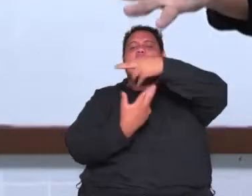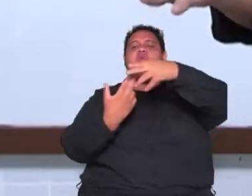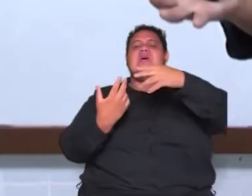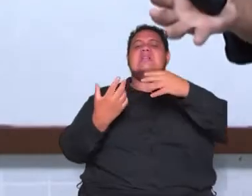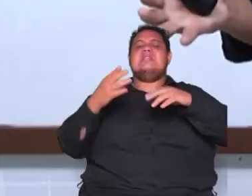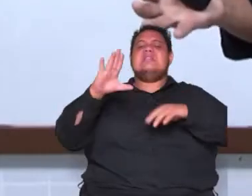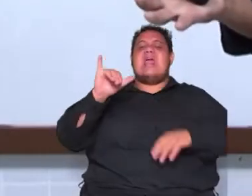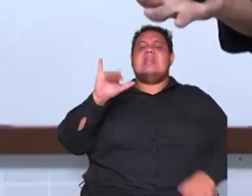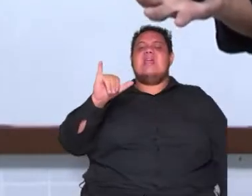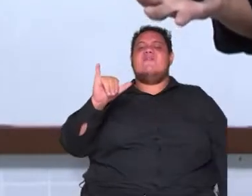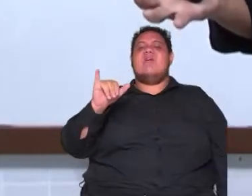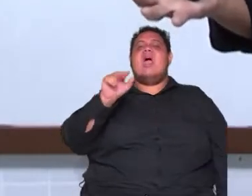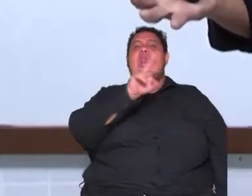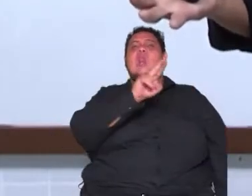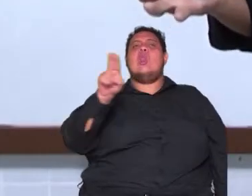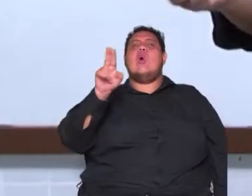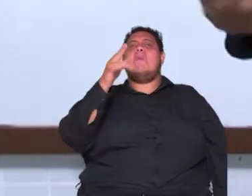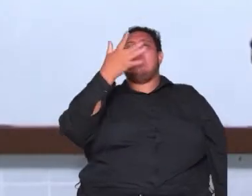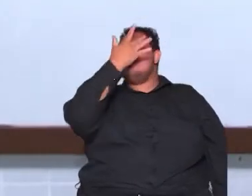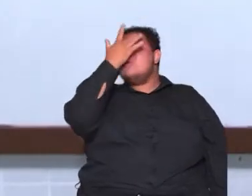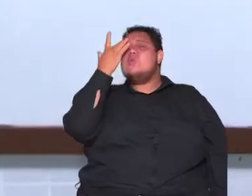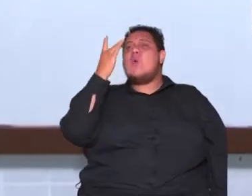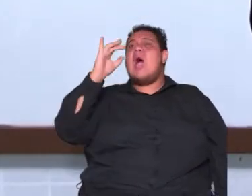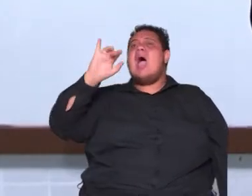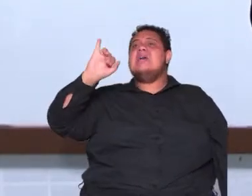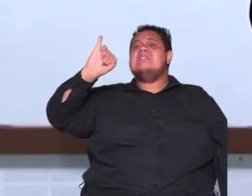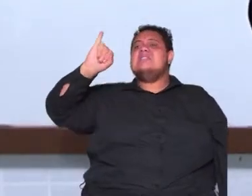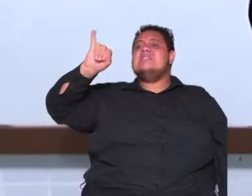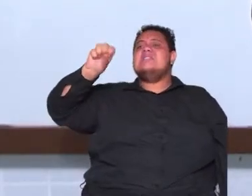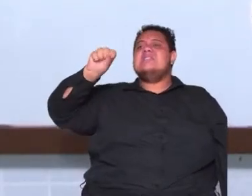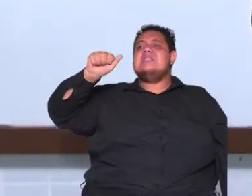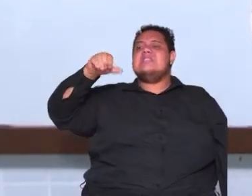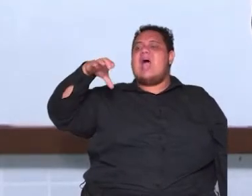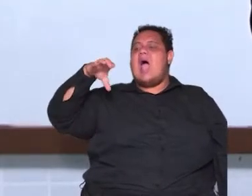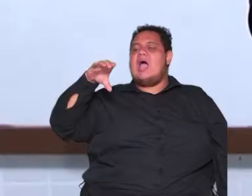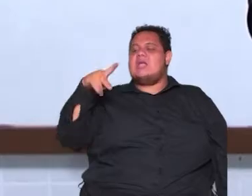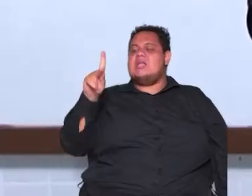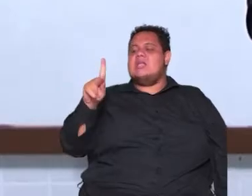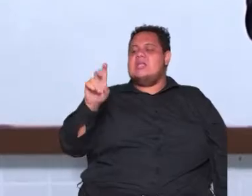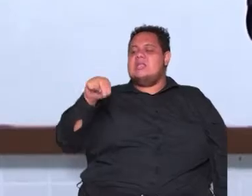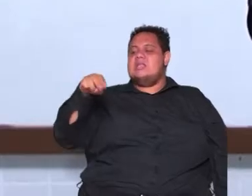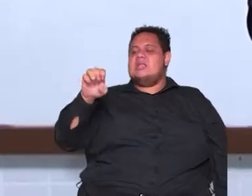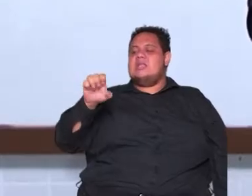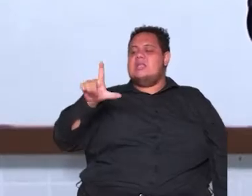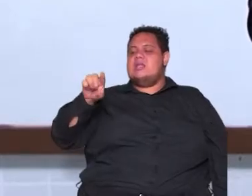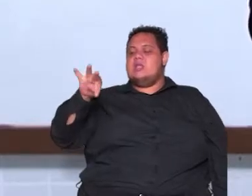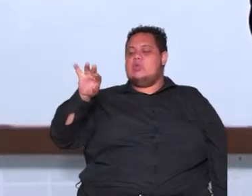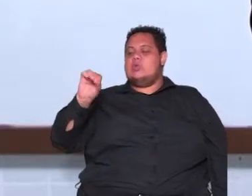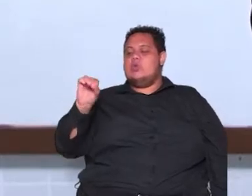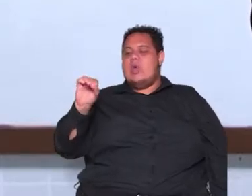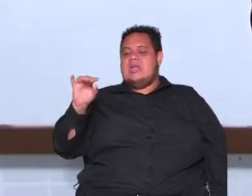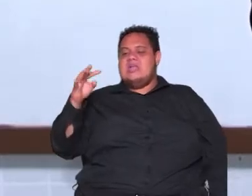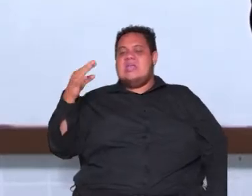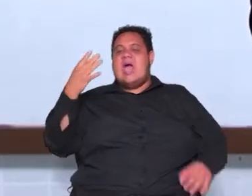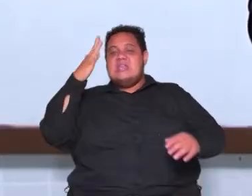com nomes como Isaac Newton né e a teoria gravitacional